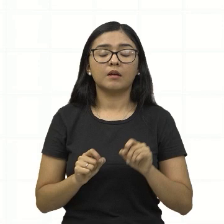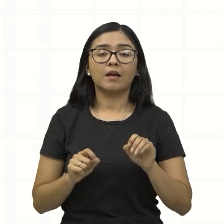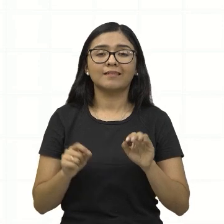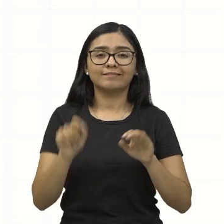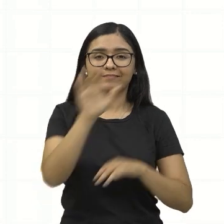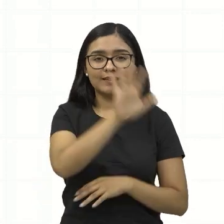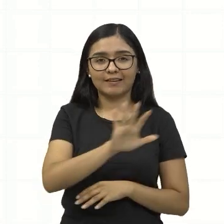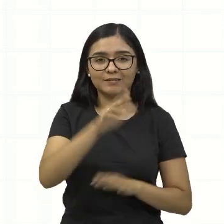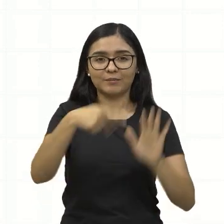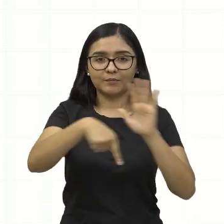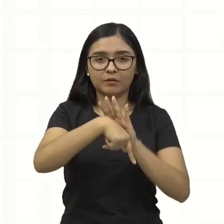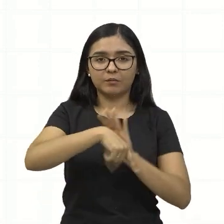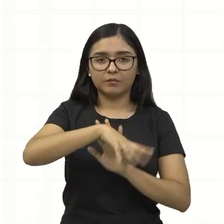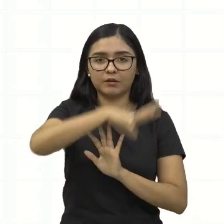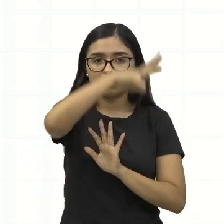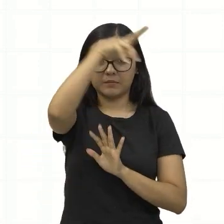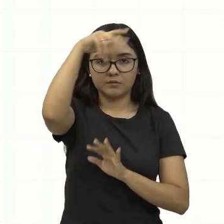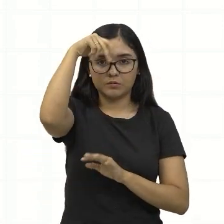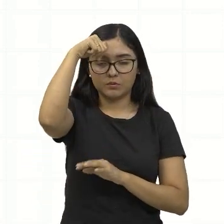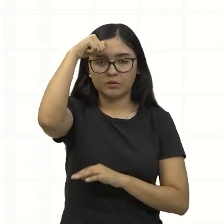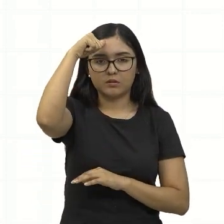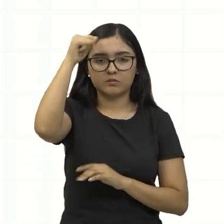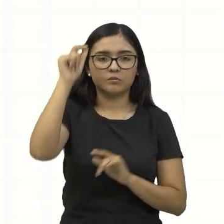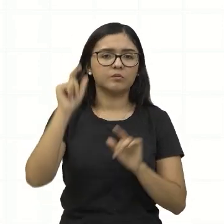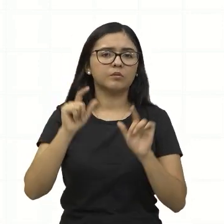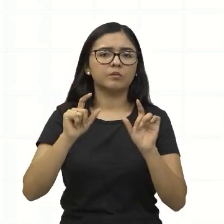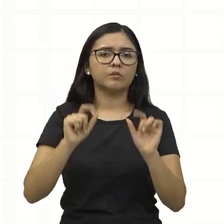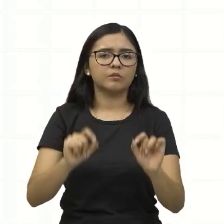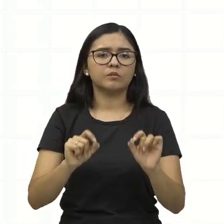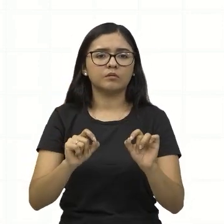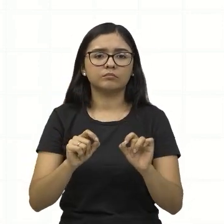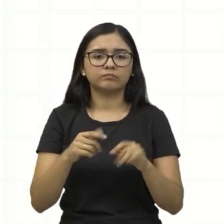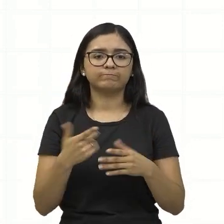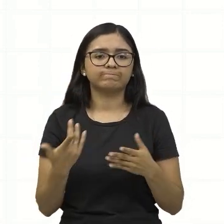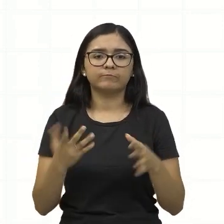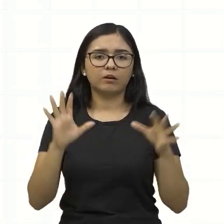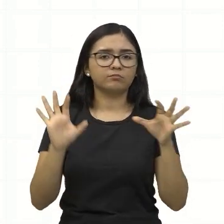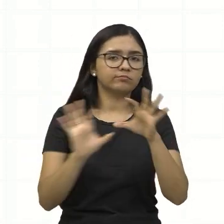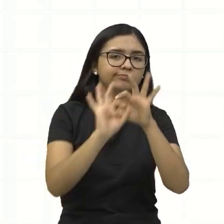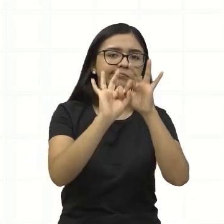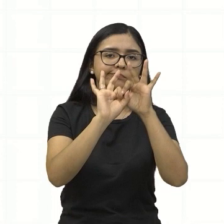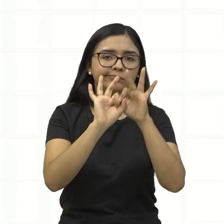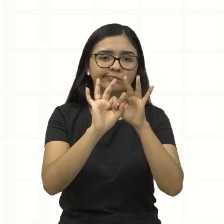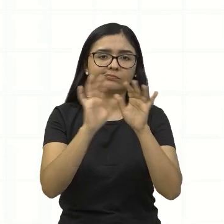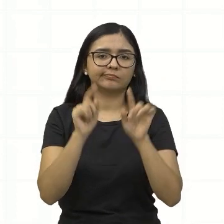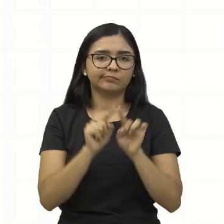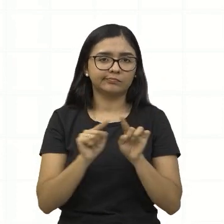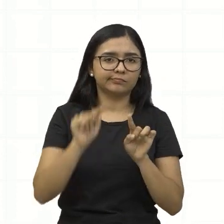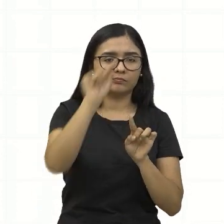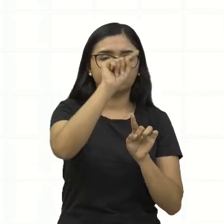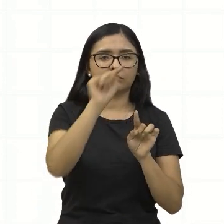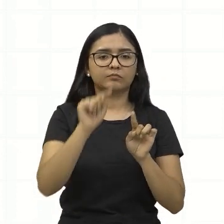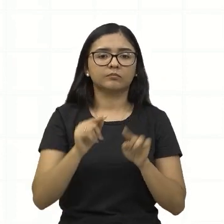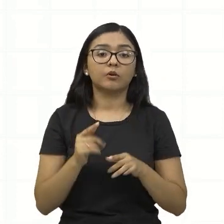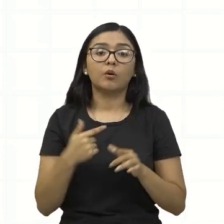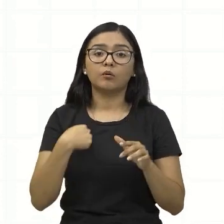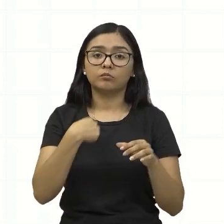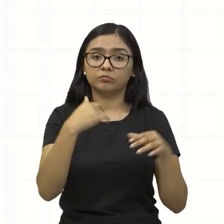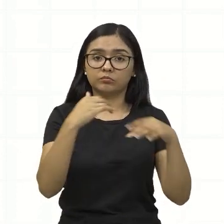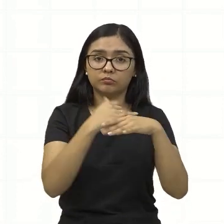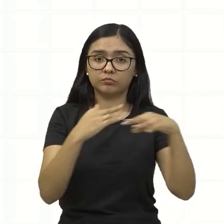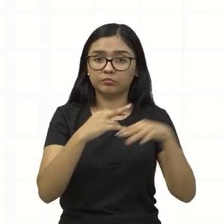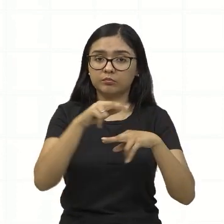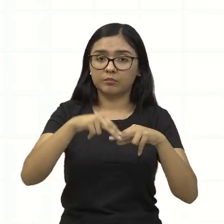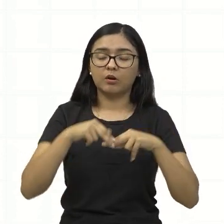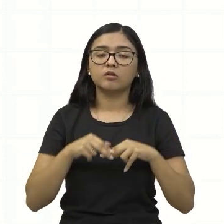Amazonas, especificamente, né, a gente não tem aí uma interligação com muitas cidades, porque